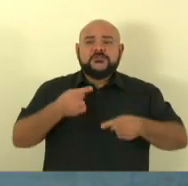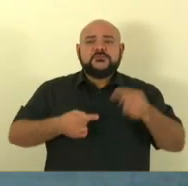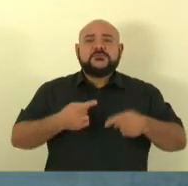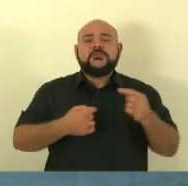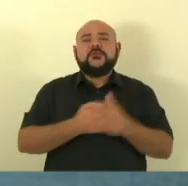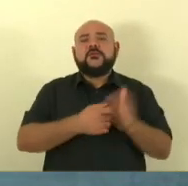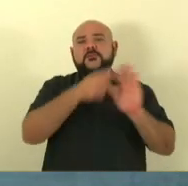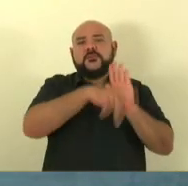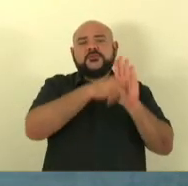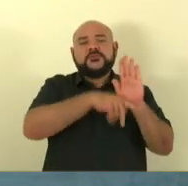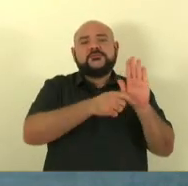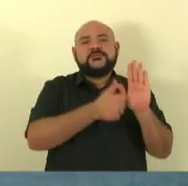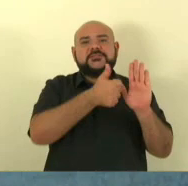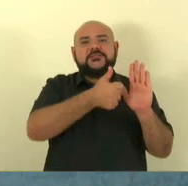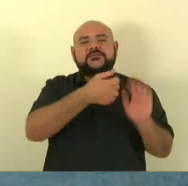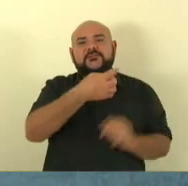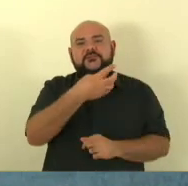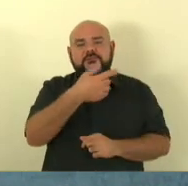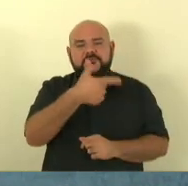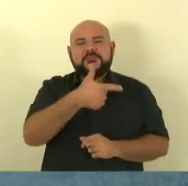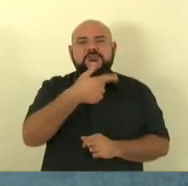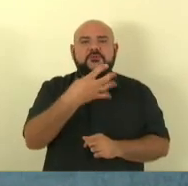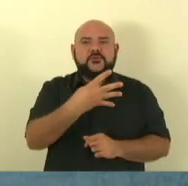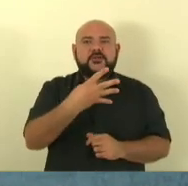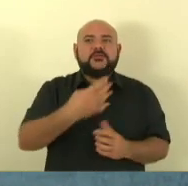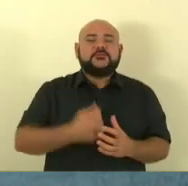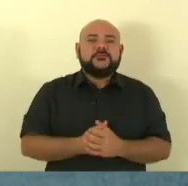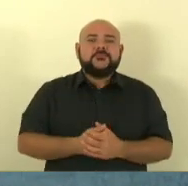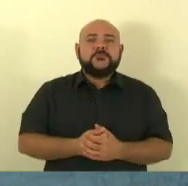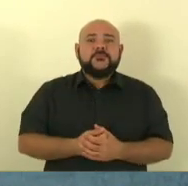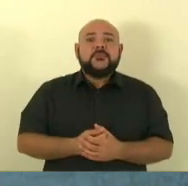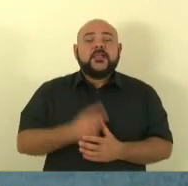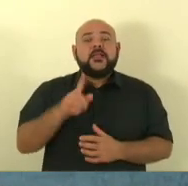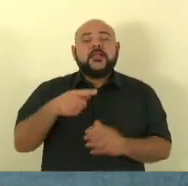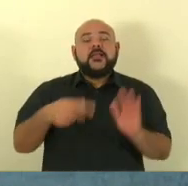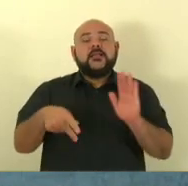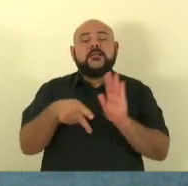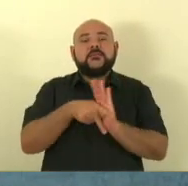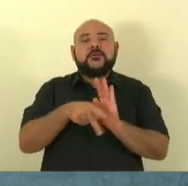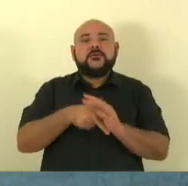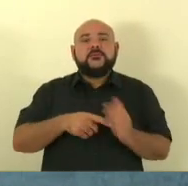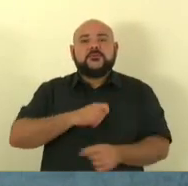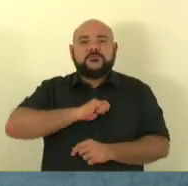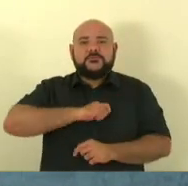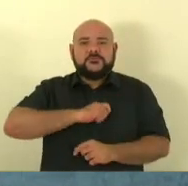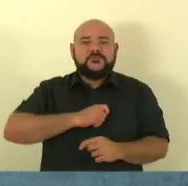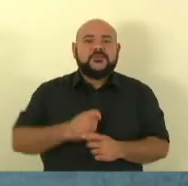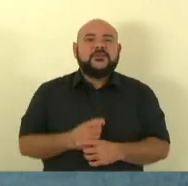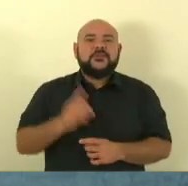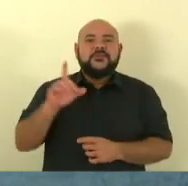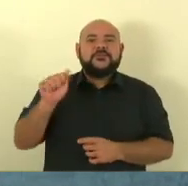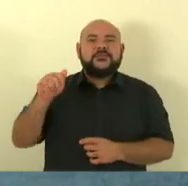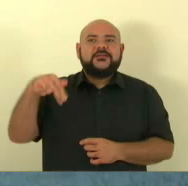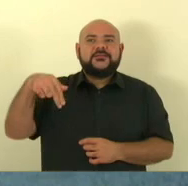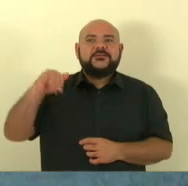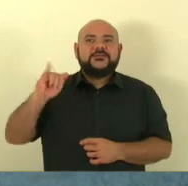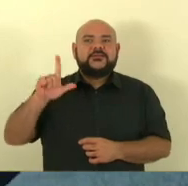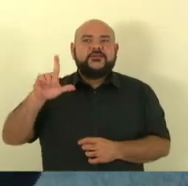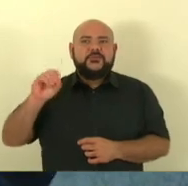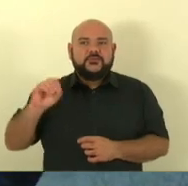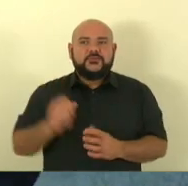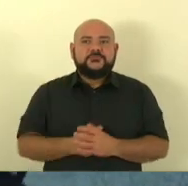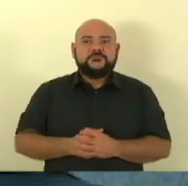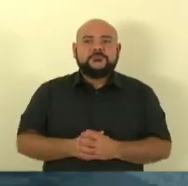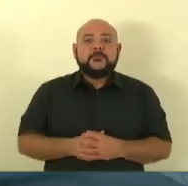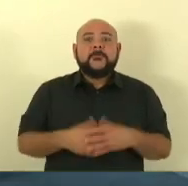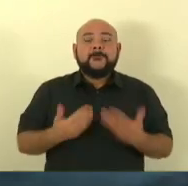nº 124, de 2023, de autoria do deputado Danilo Baense, a mensagem de veto 08, 23, e solicito, avoco